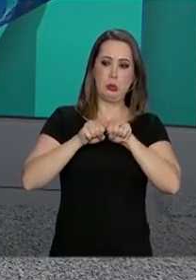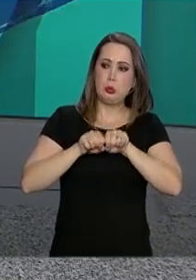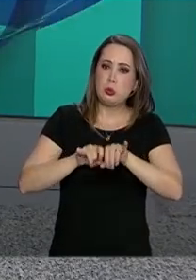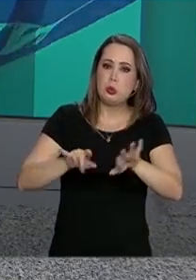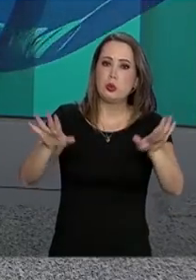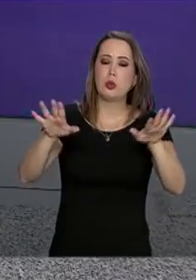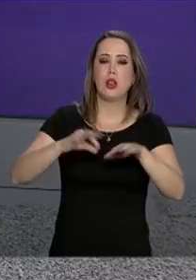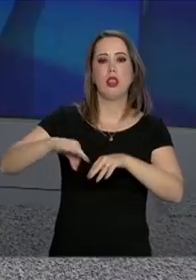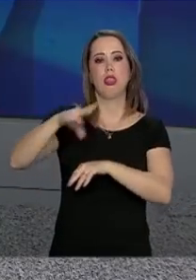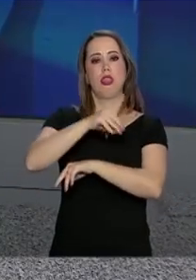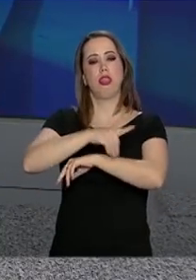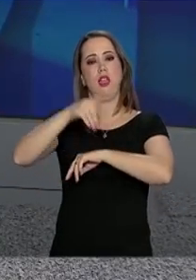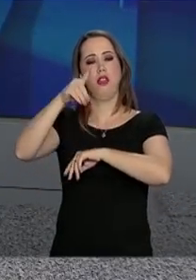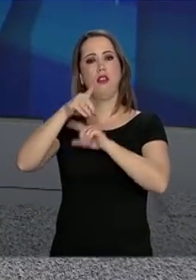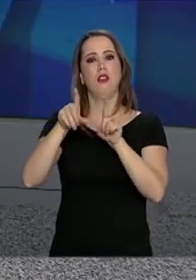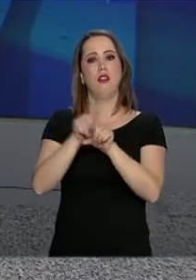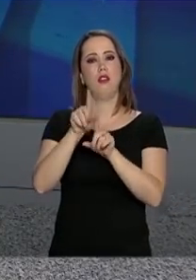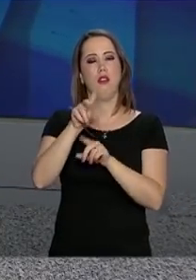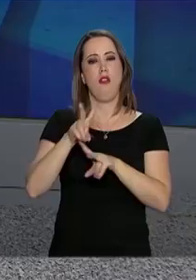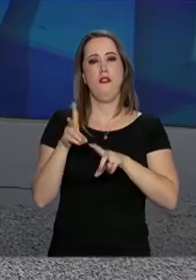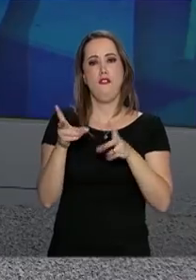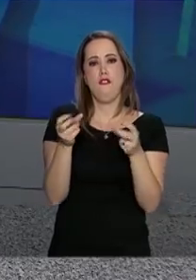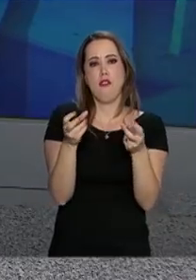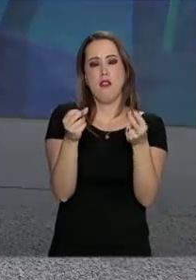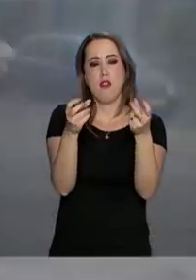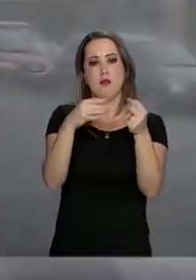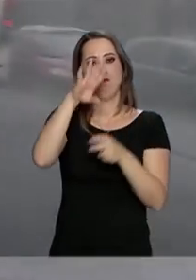o vírus da zika e a febre chikungunya.